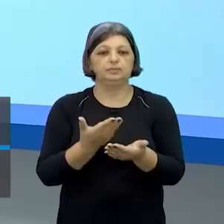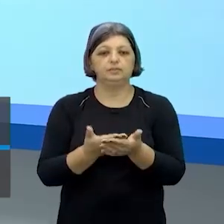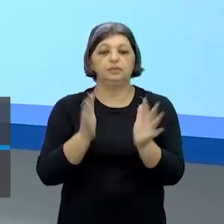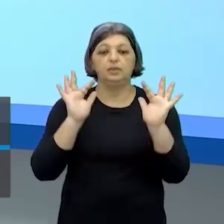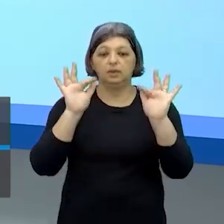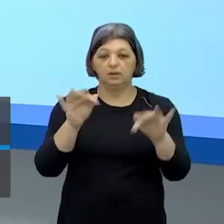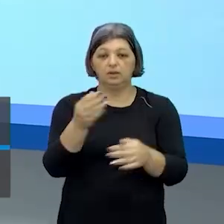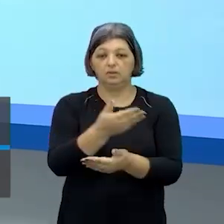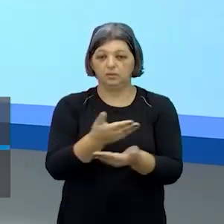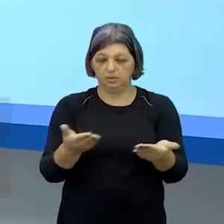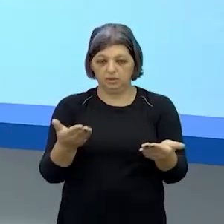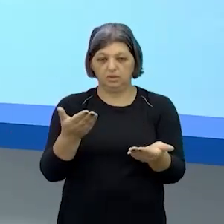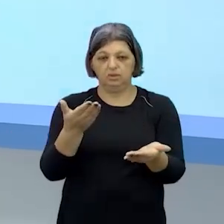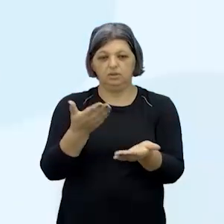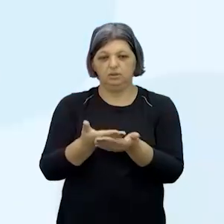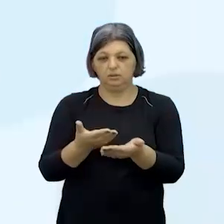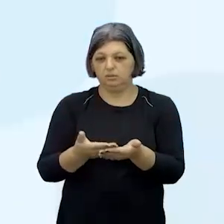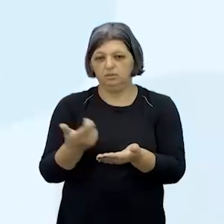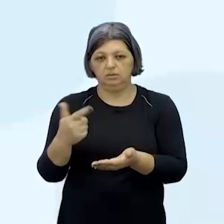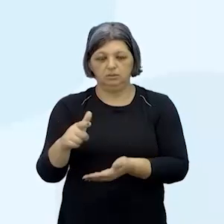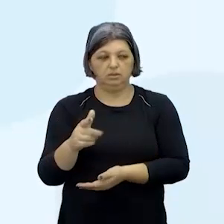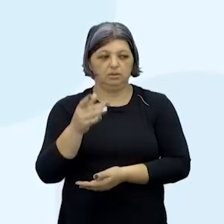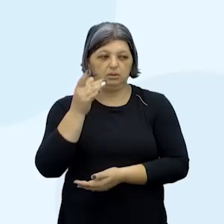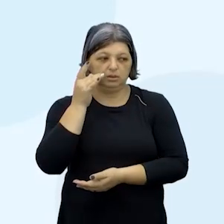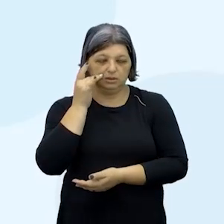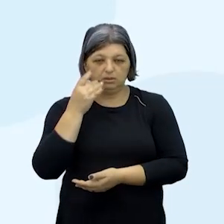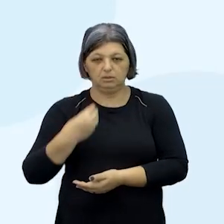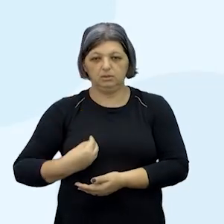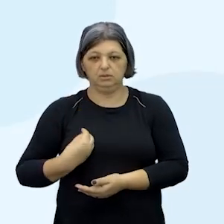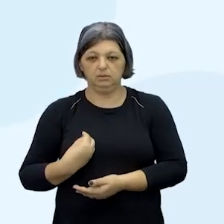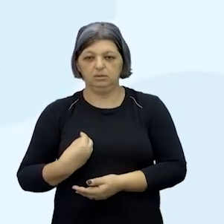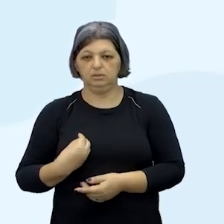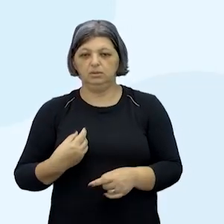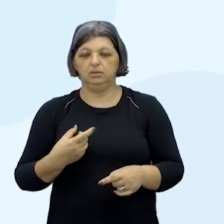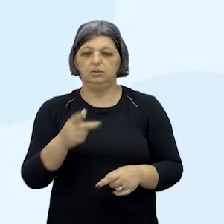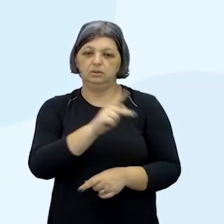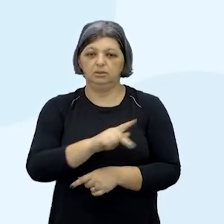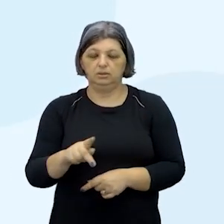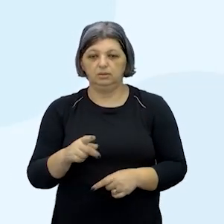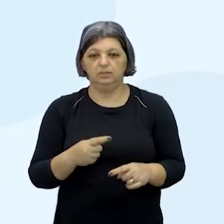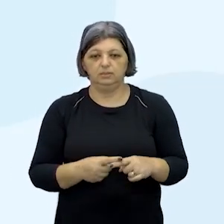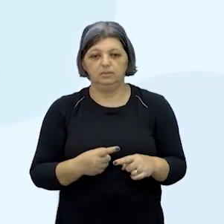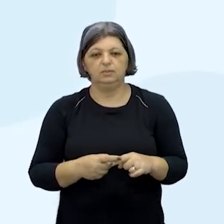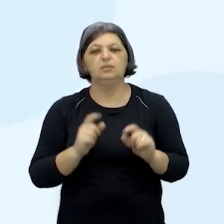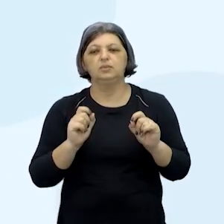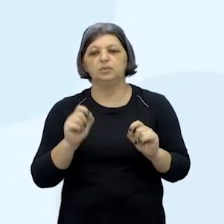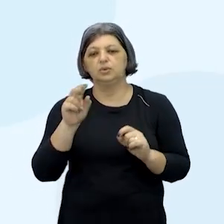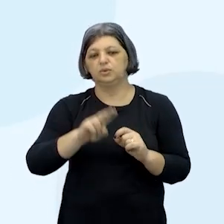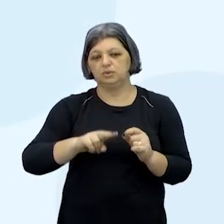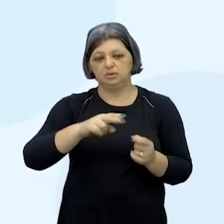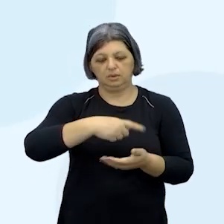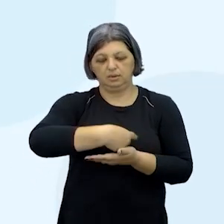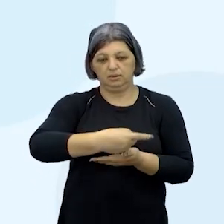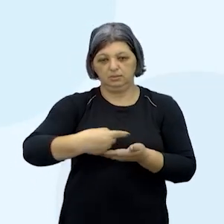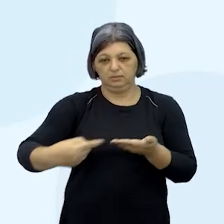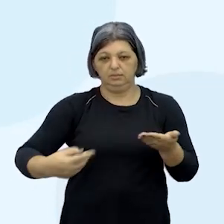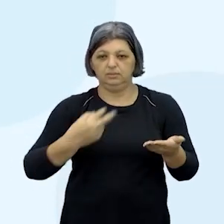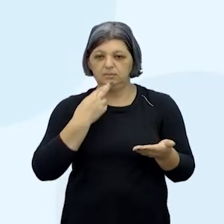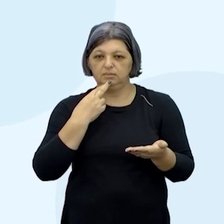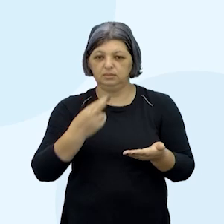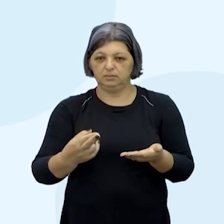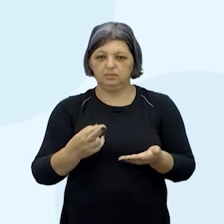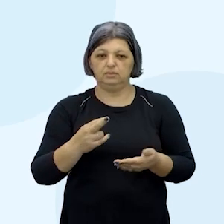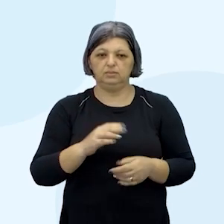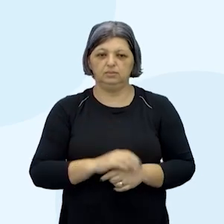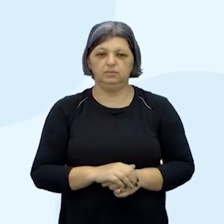estudante que não tem a presença de um professor no momento da realização dessa aula recomendação é utilize seu caderno para responder junto com o